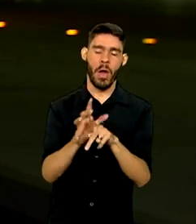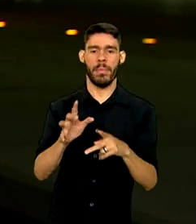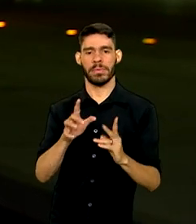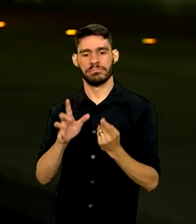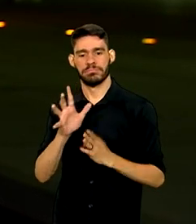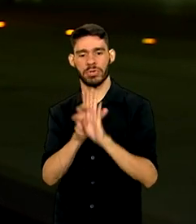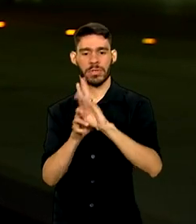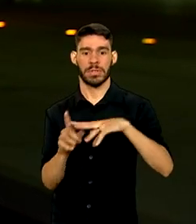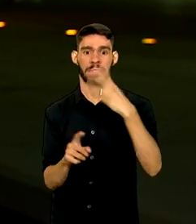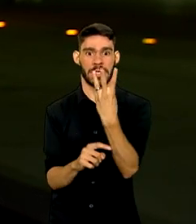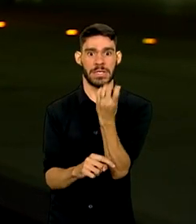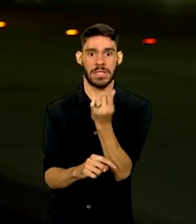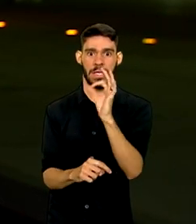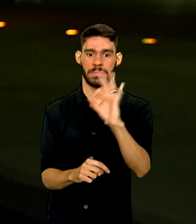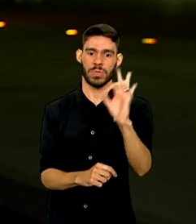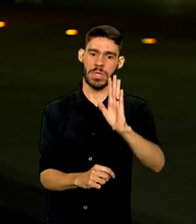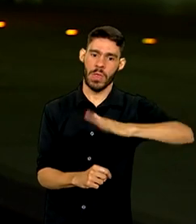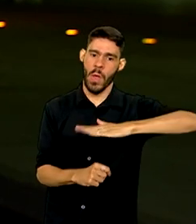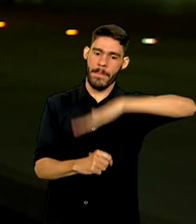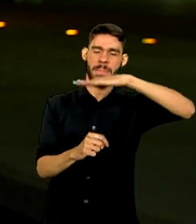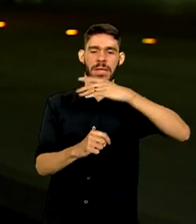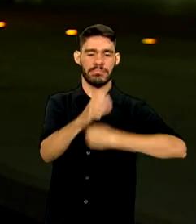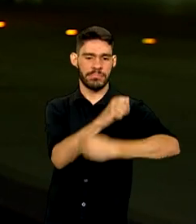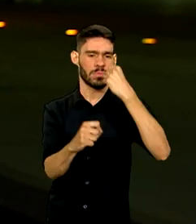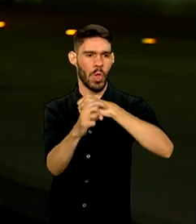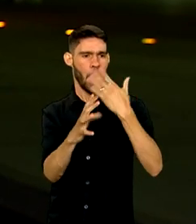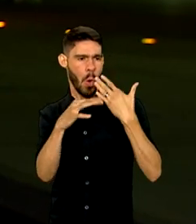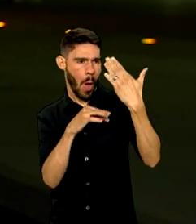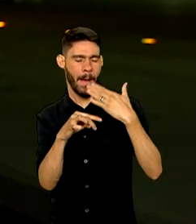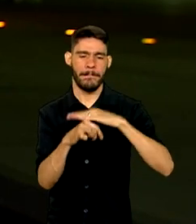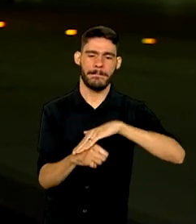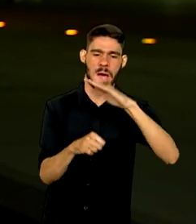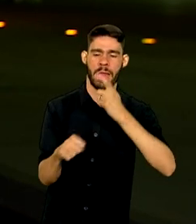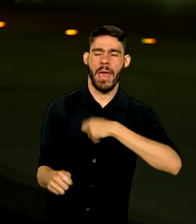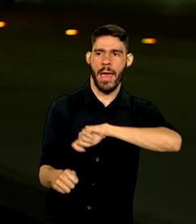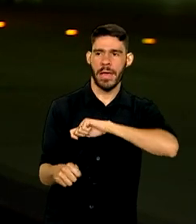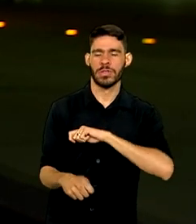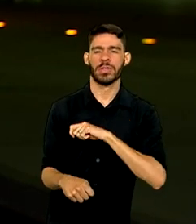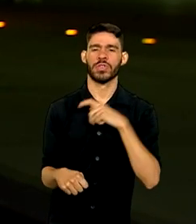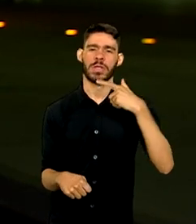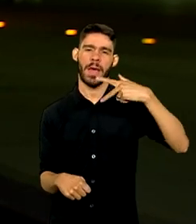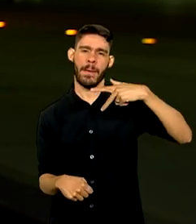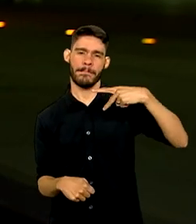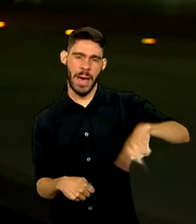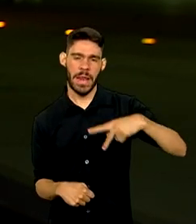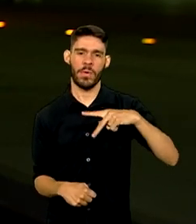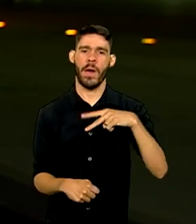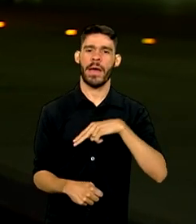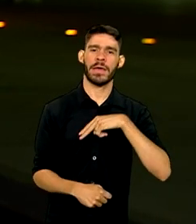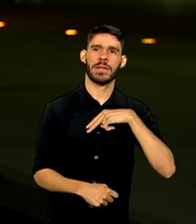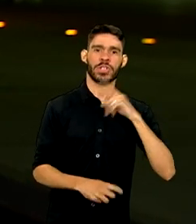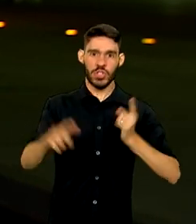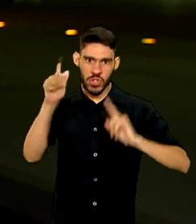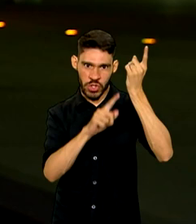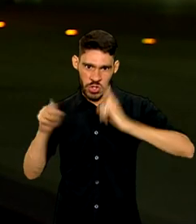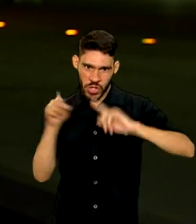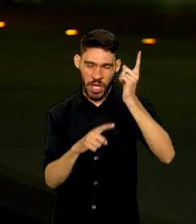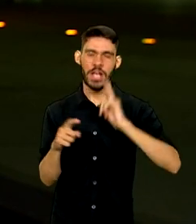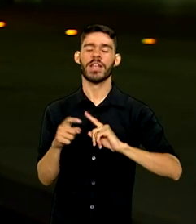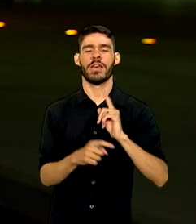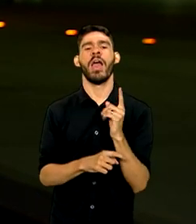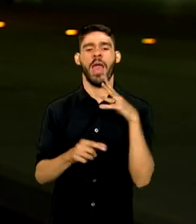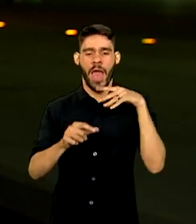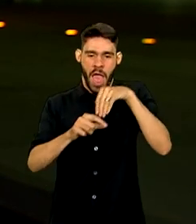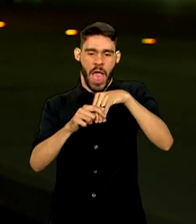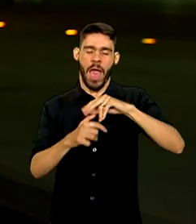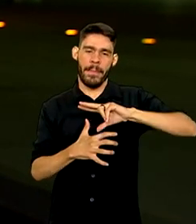que no ano passado. A maioria desses turistas são da Argentina, Paraguai e Chile, países que fazem parte do Mercosul, e têm